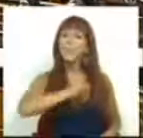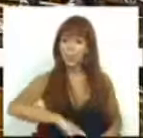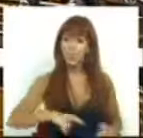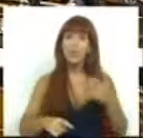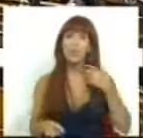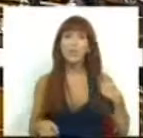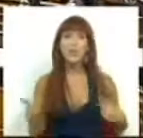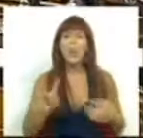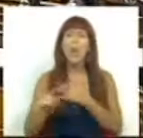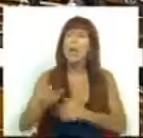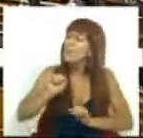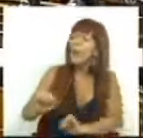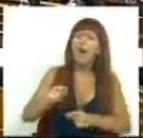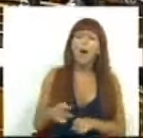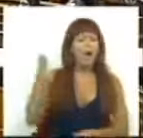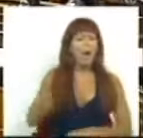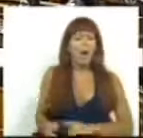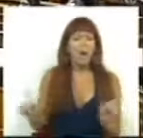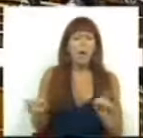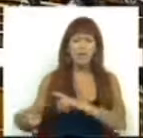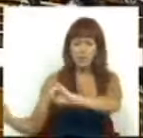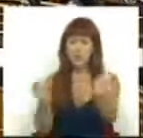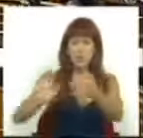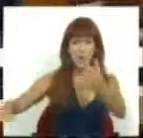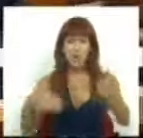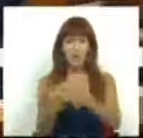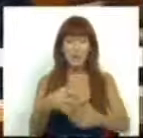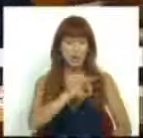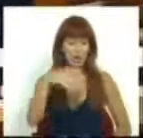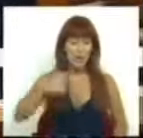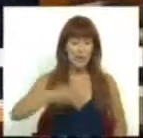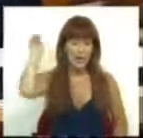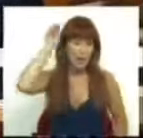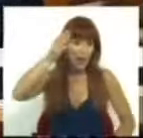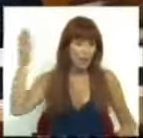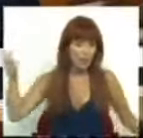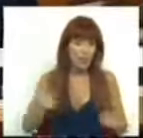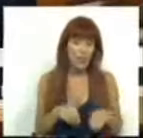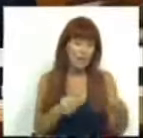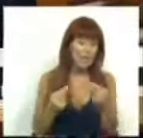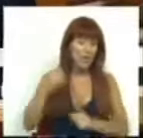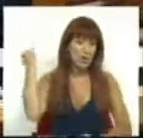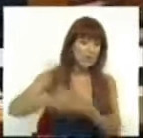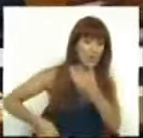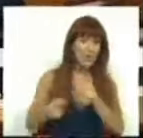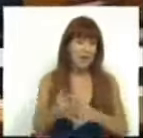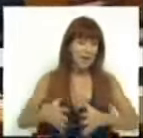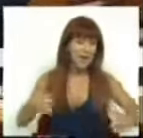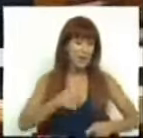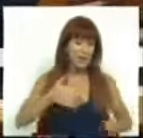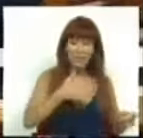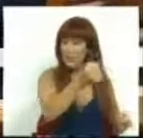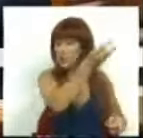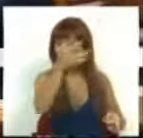Podiam não ter recusado liminarmente a discussão das propostas do Sr. Presidente da República em matéria de tributação dos grandes